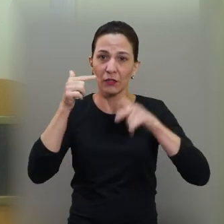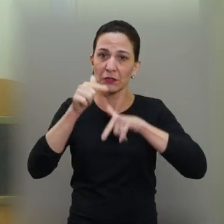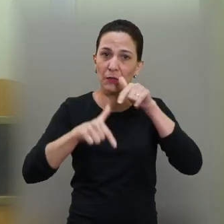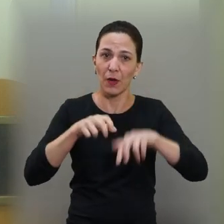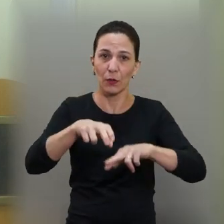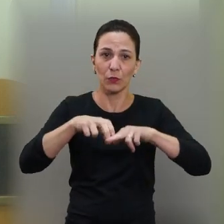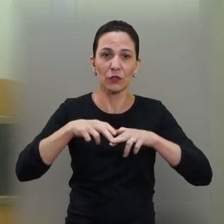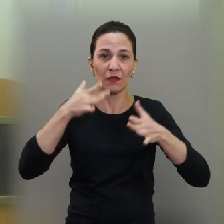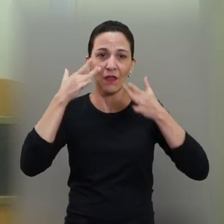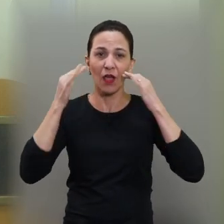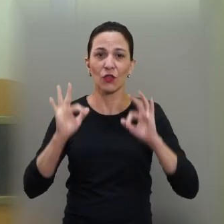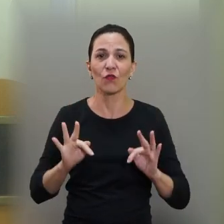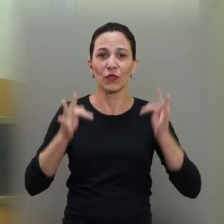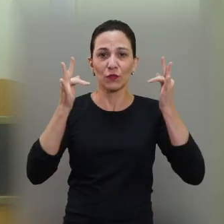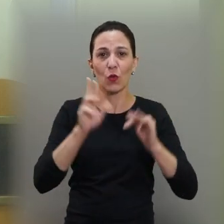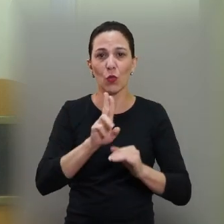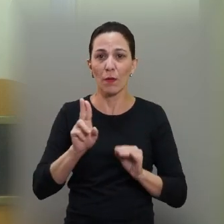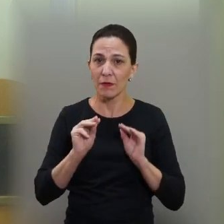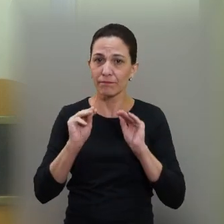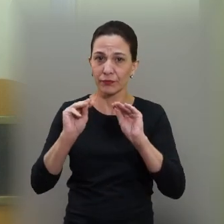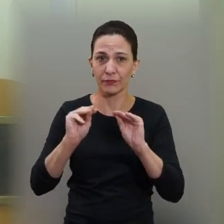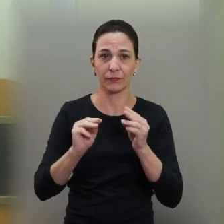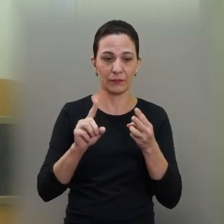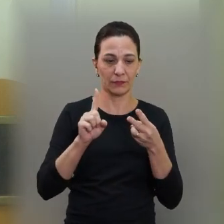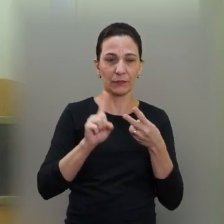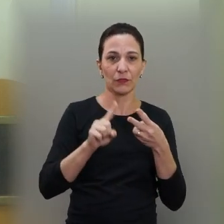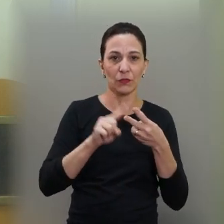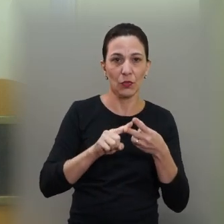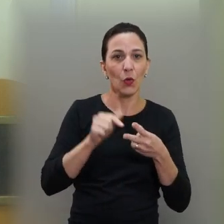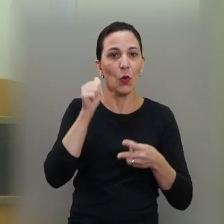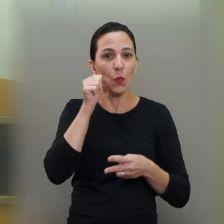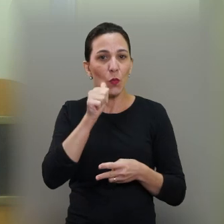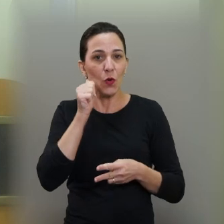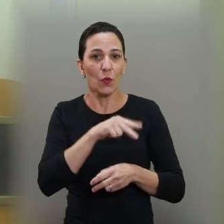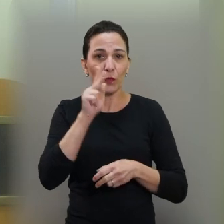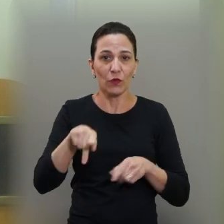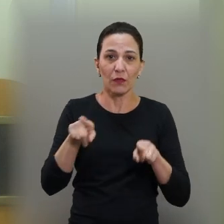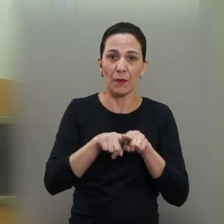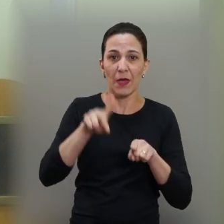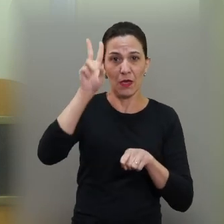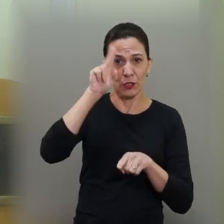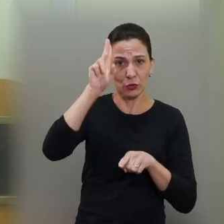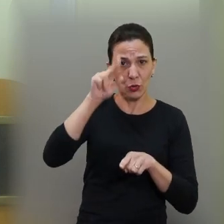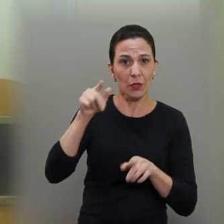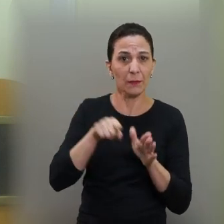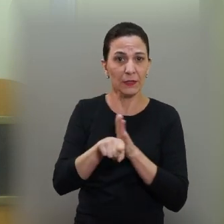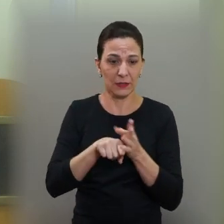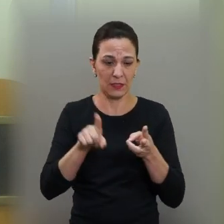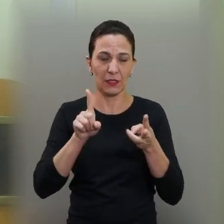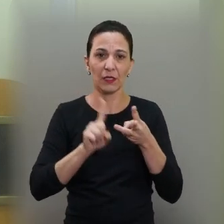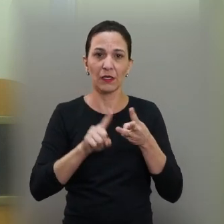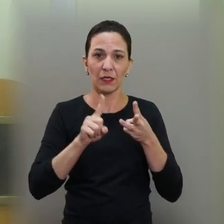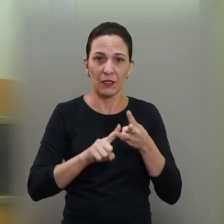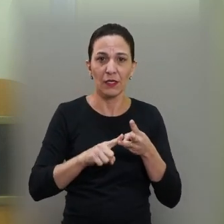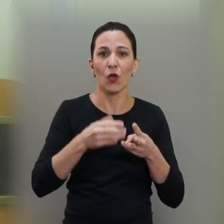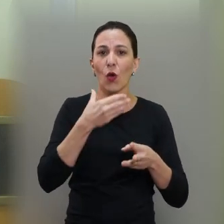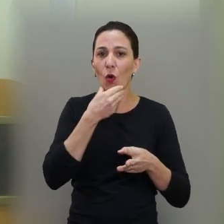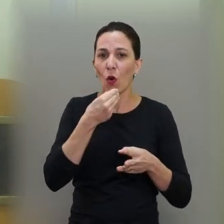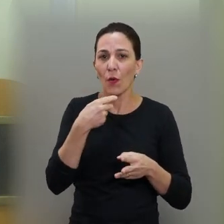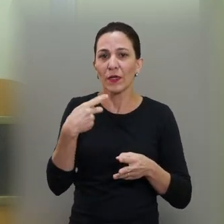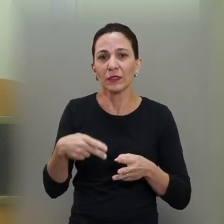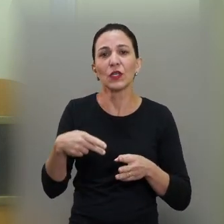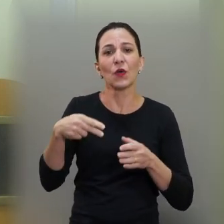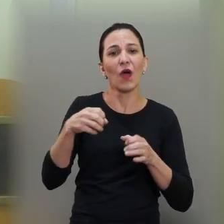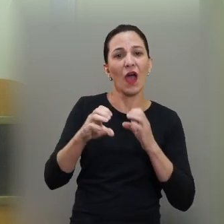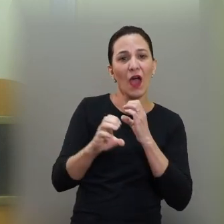que dá nome à casa e ao festival de teatro. Da professora e historiadora Ana Maria, e do arquiteto João Batista,